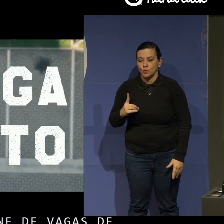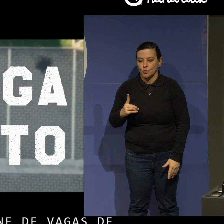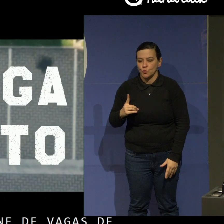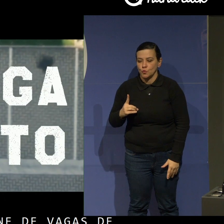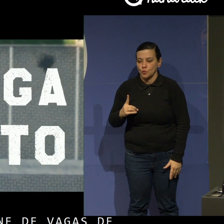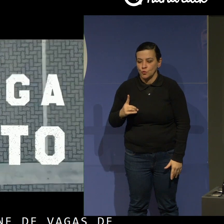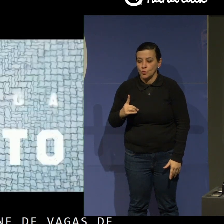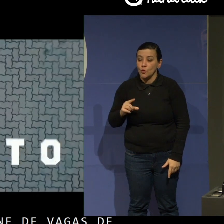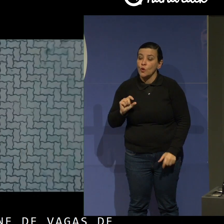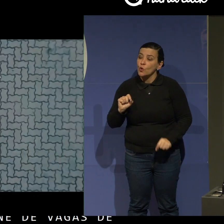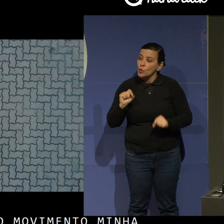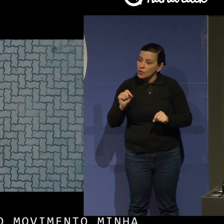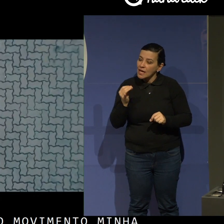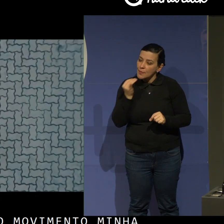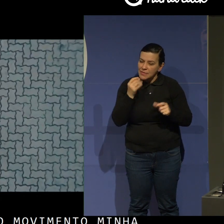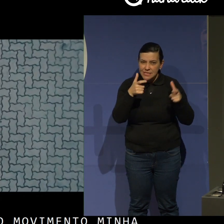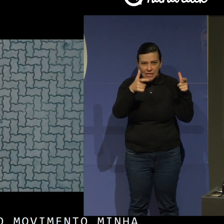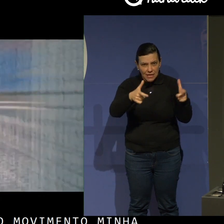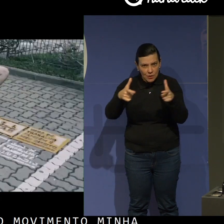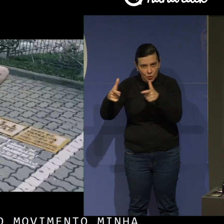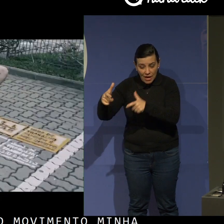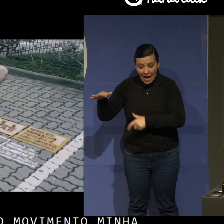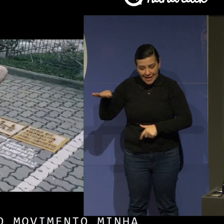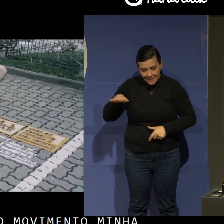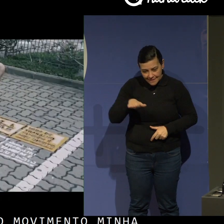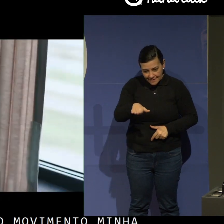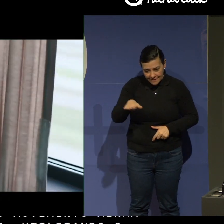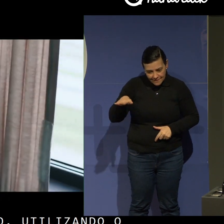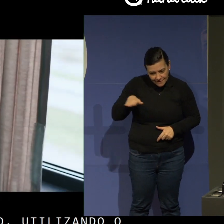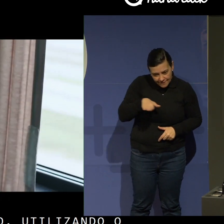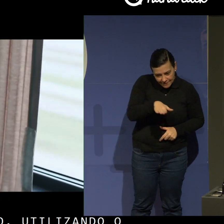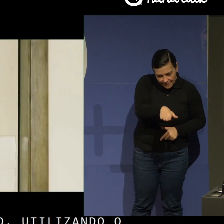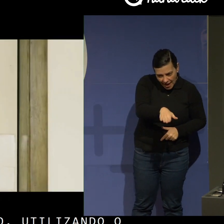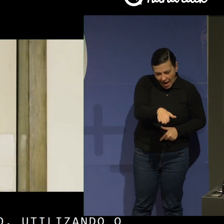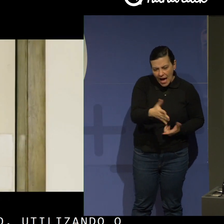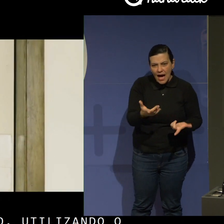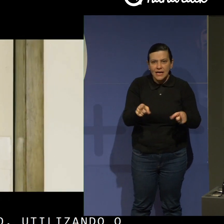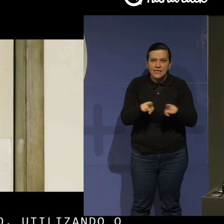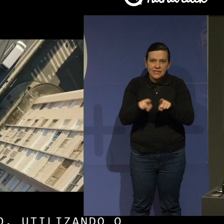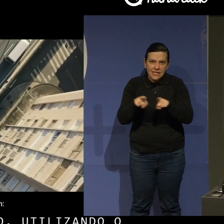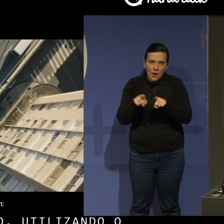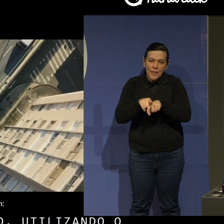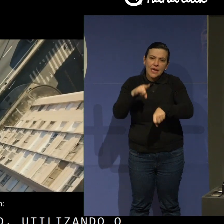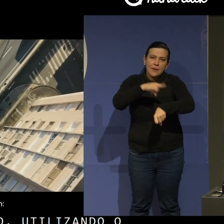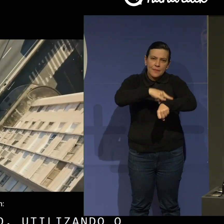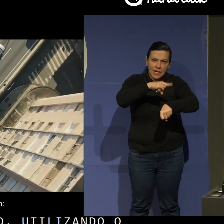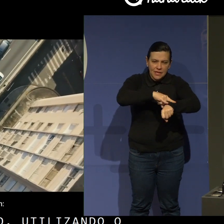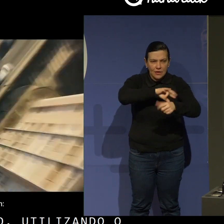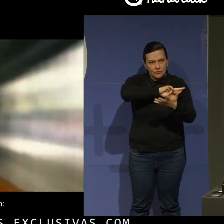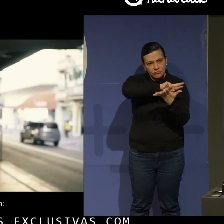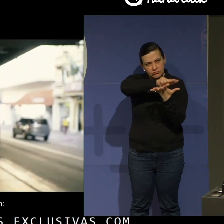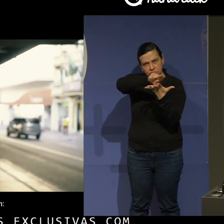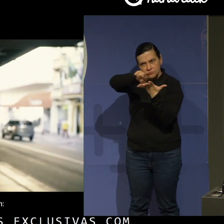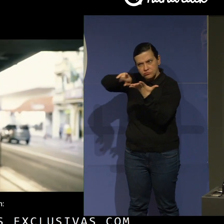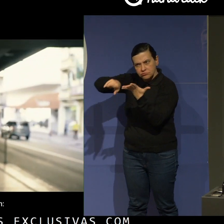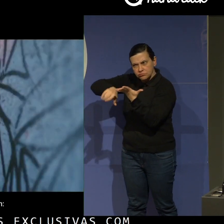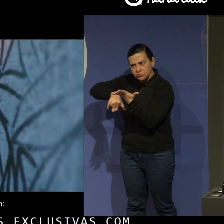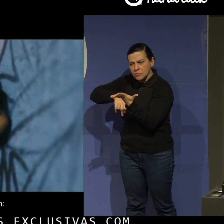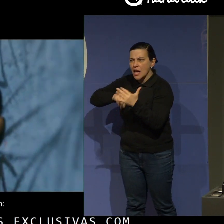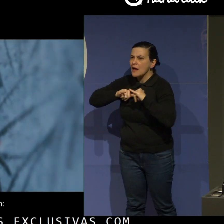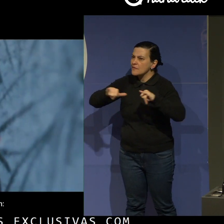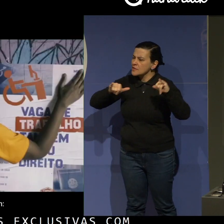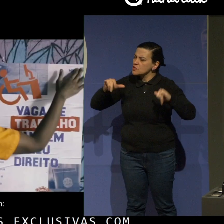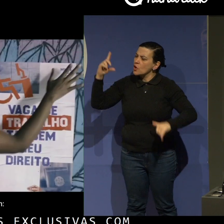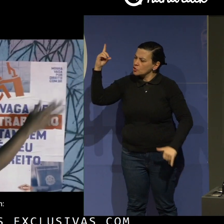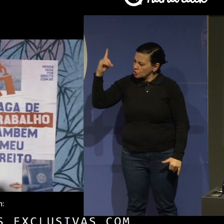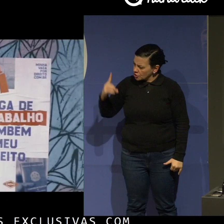Utilizando o espaço das vagas exclusivas, como estacionamentos, assentos e banheiros, anunciamos outro direito que as pessoas com